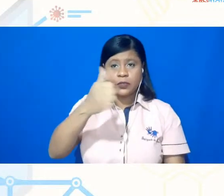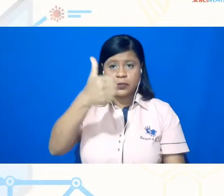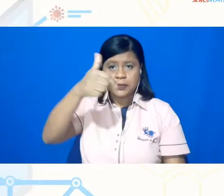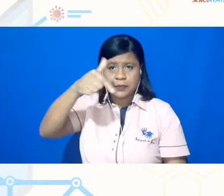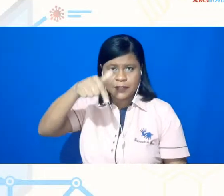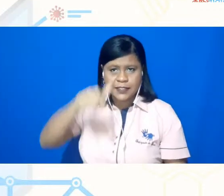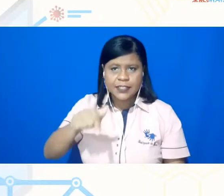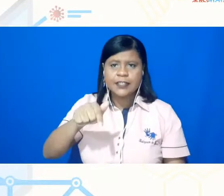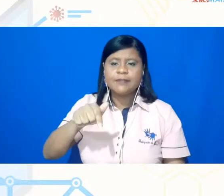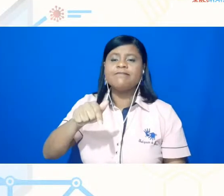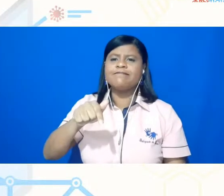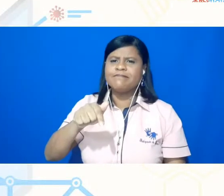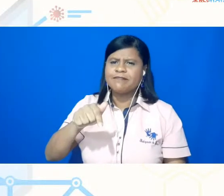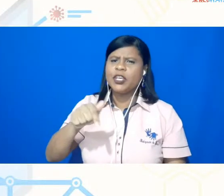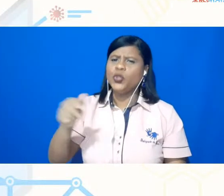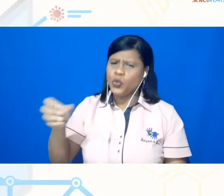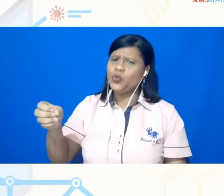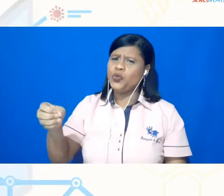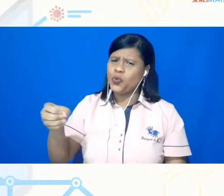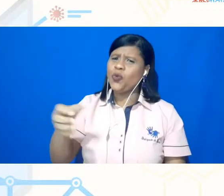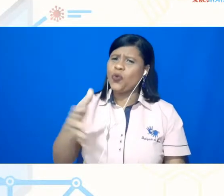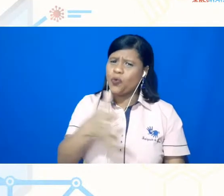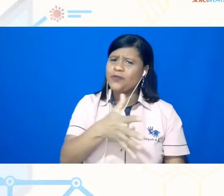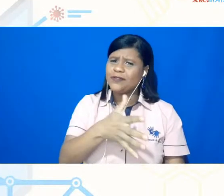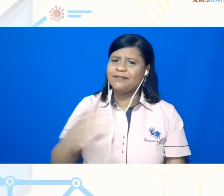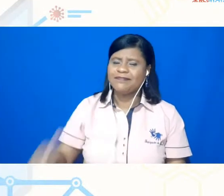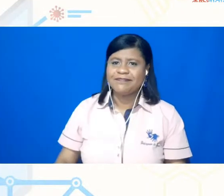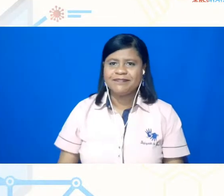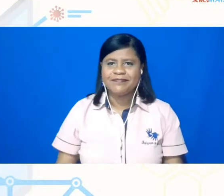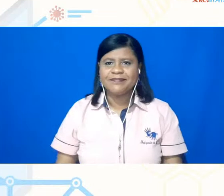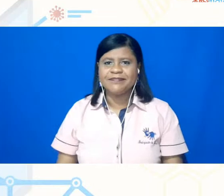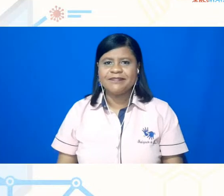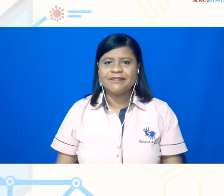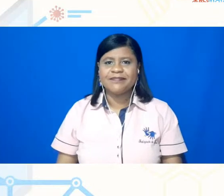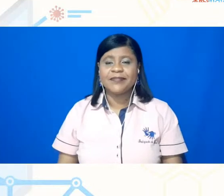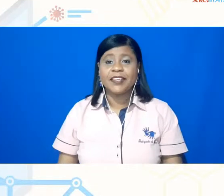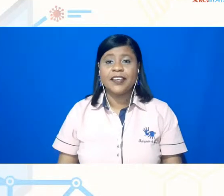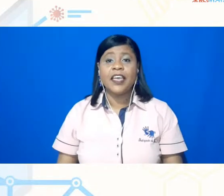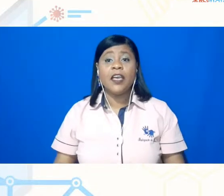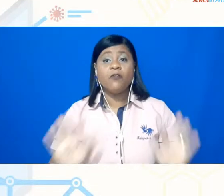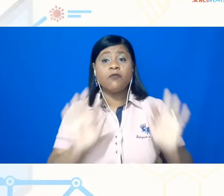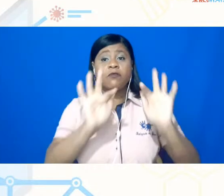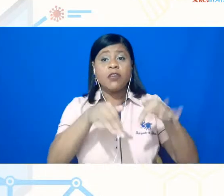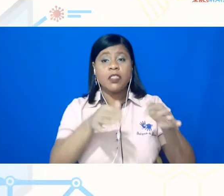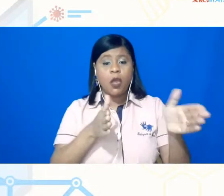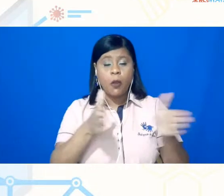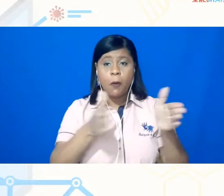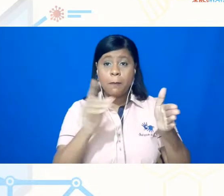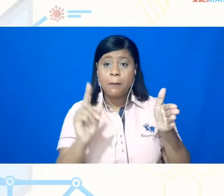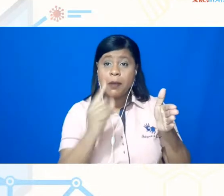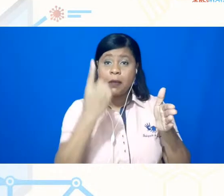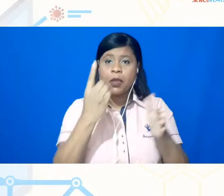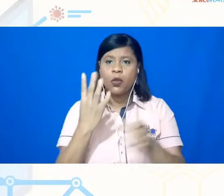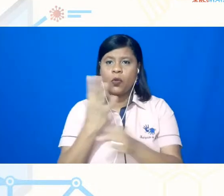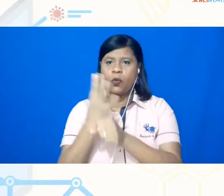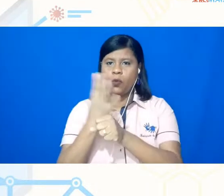jovens, muito jovens, fechamos o primeiro período de quatro anos, né,